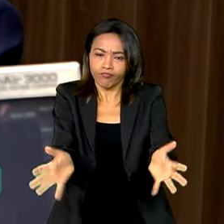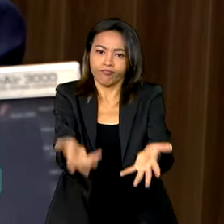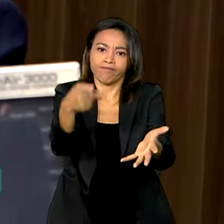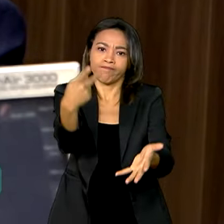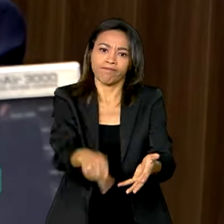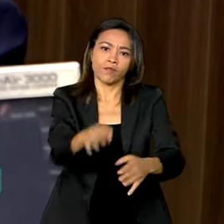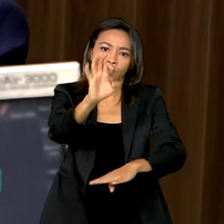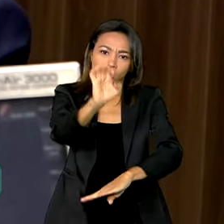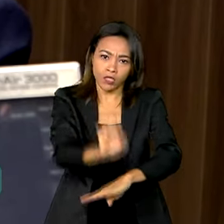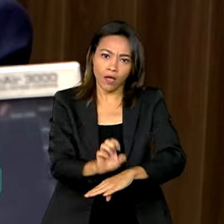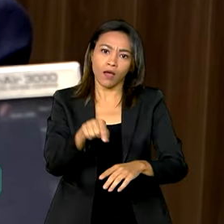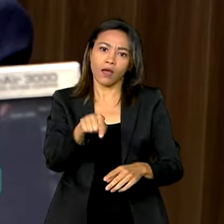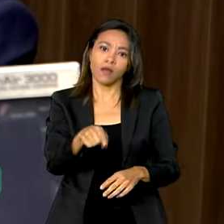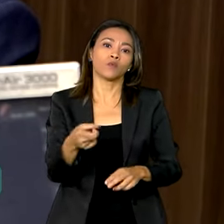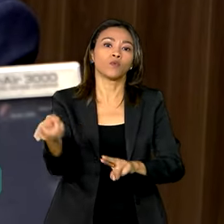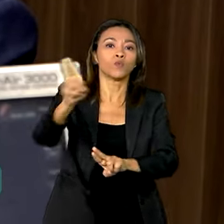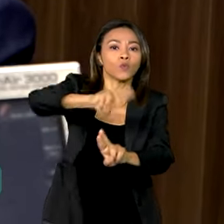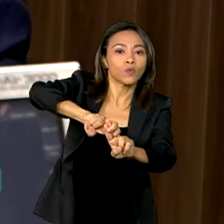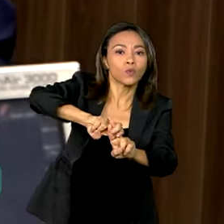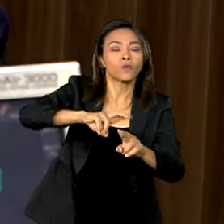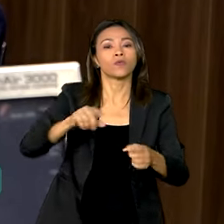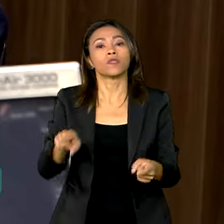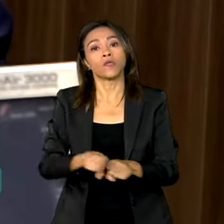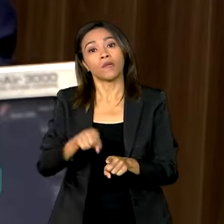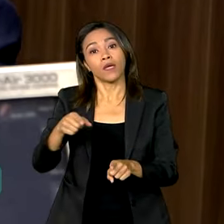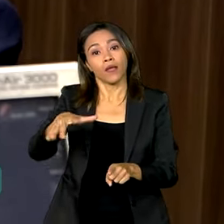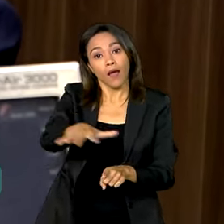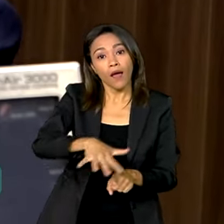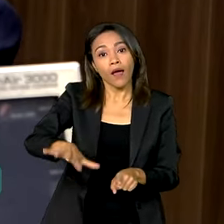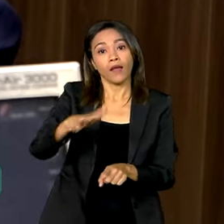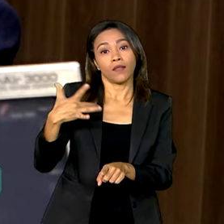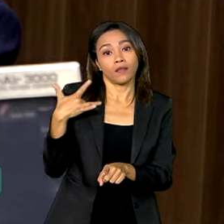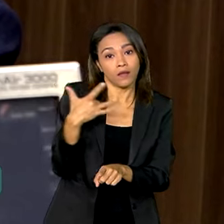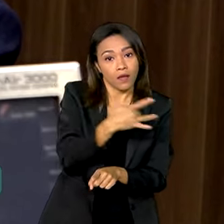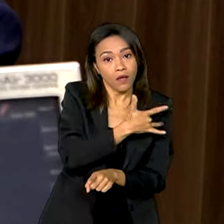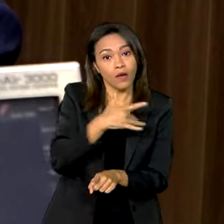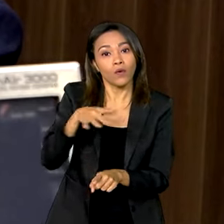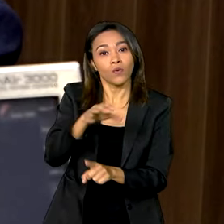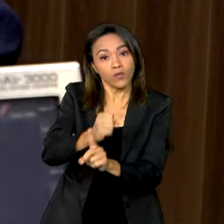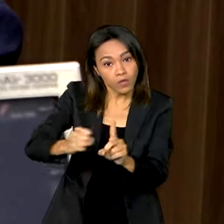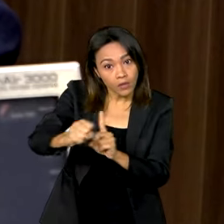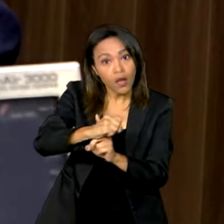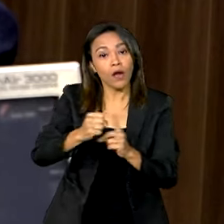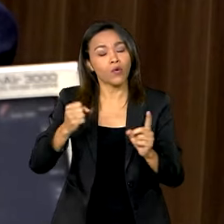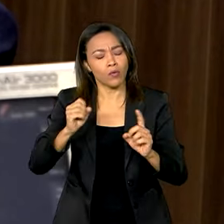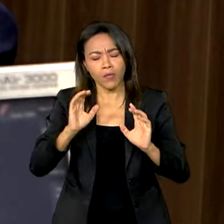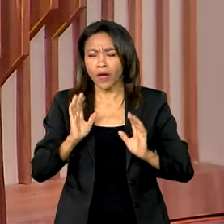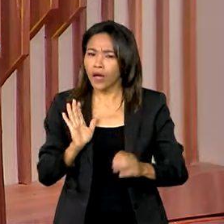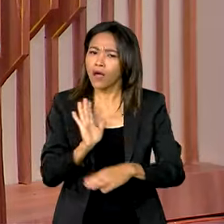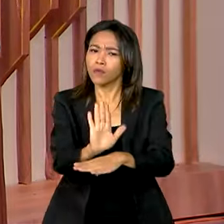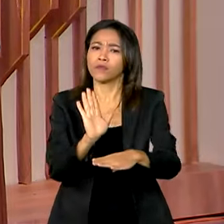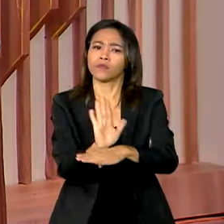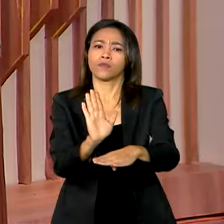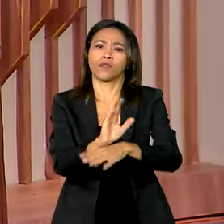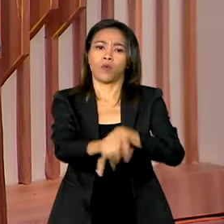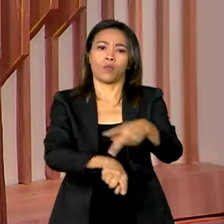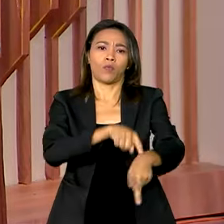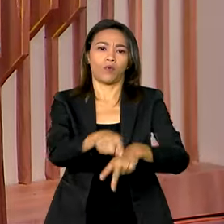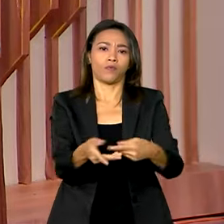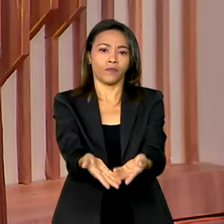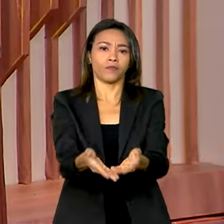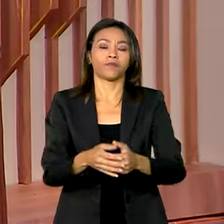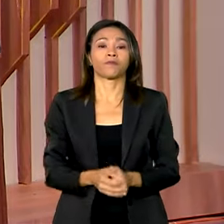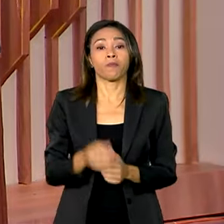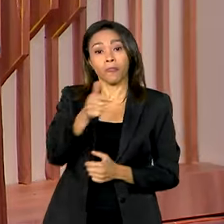especial suas, assim como tem na saúde, trabalhando para atender o povo do Rio Grande do Sul. E